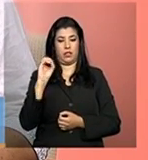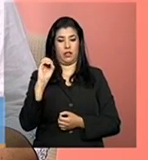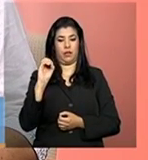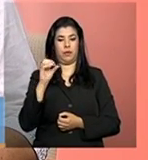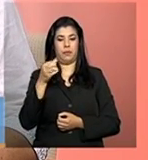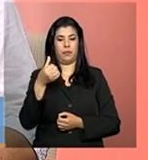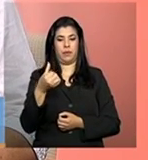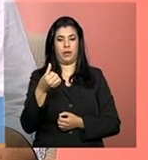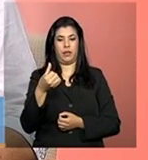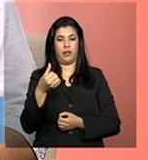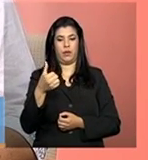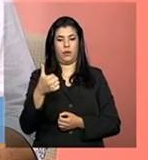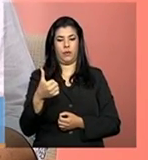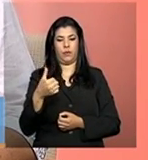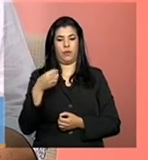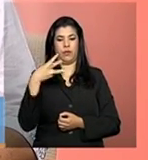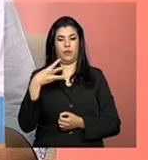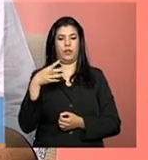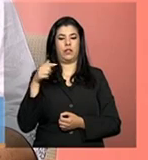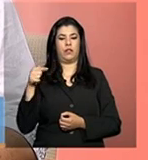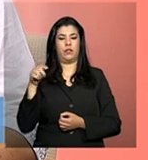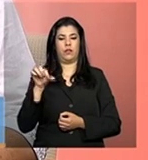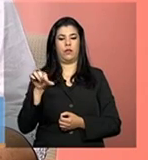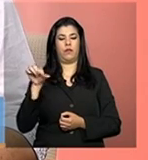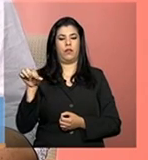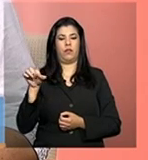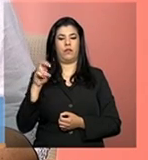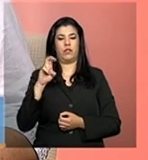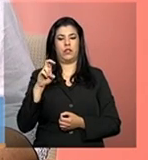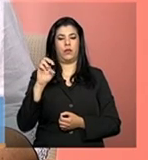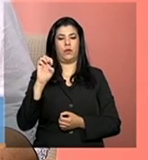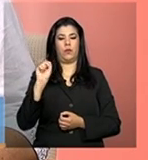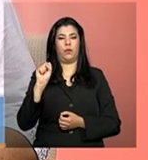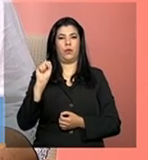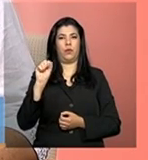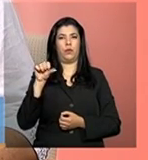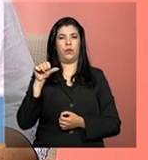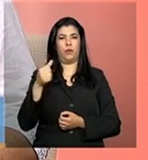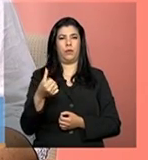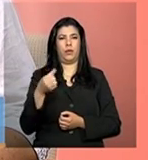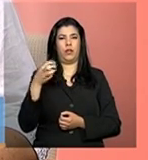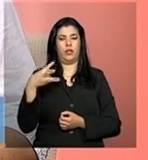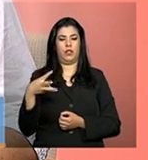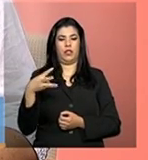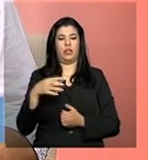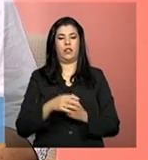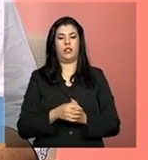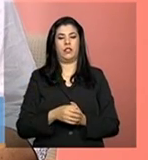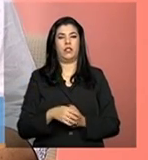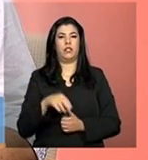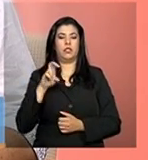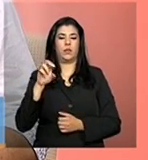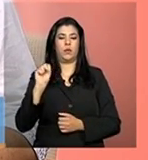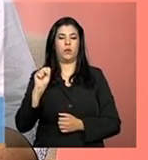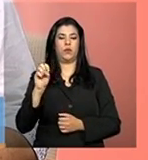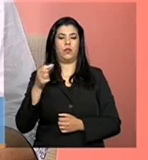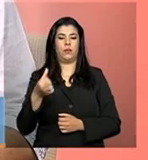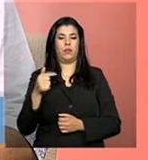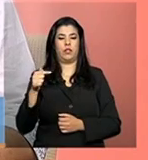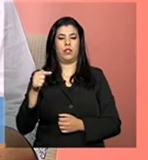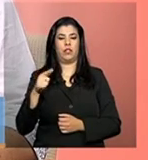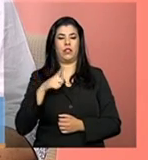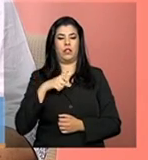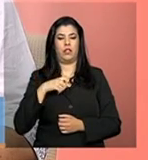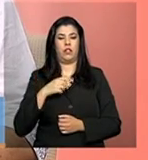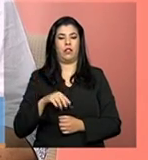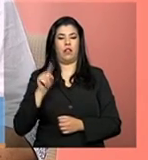-3799-5863-3799-5867. E o Twitter é o